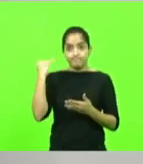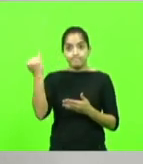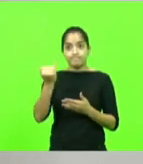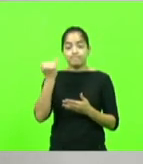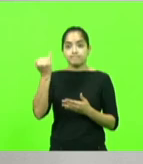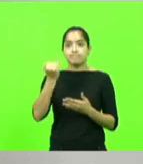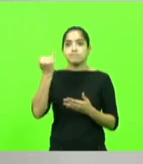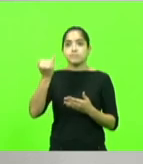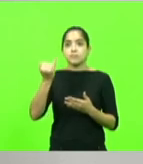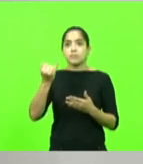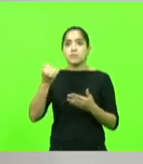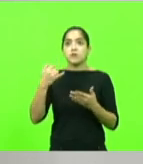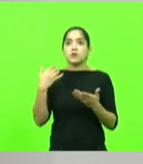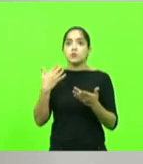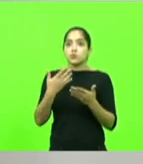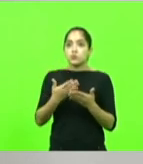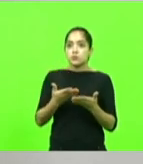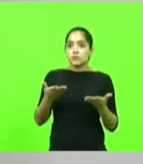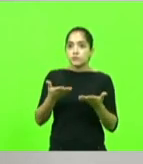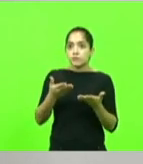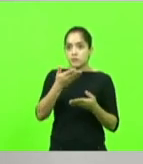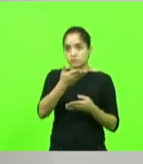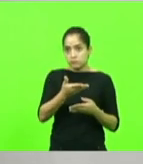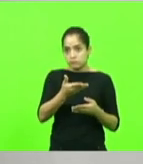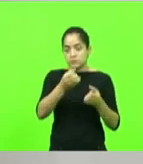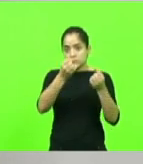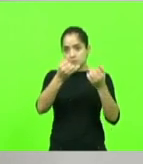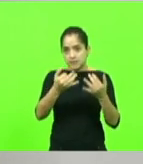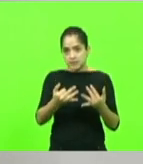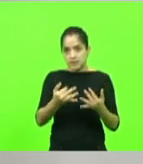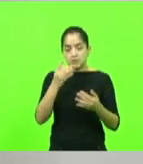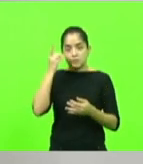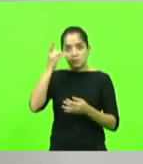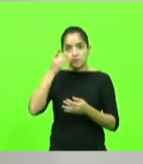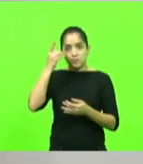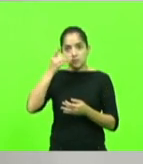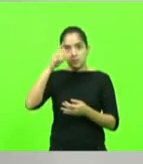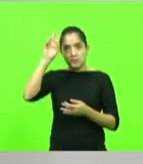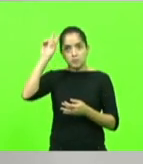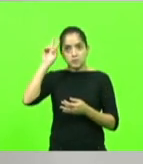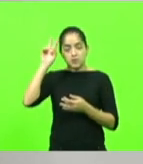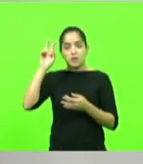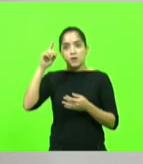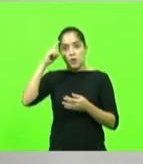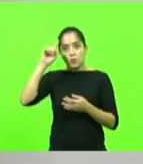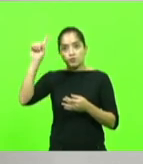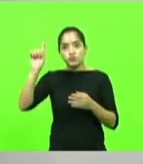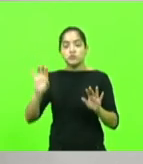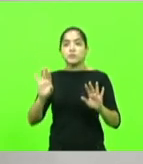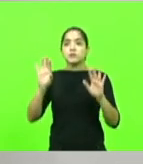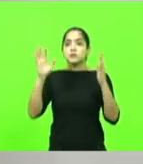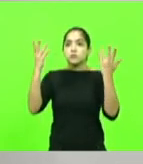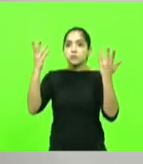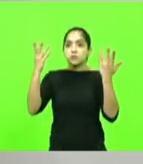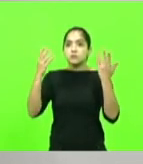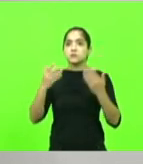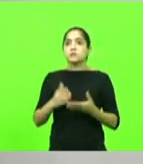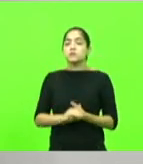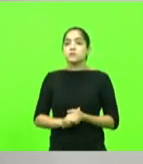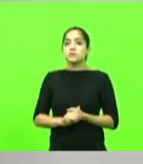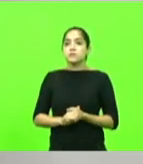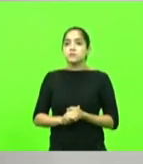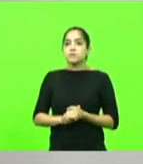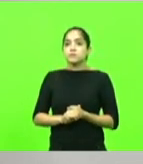daquilo que foi dito pelo deputado Vicente Carro Preso, muito bem lembrado, um dia a ser comemorado realmente hoje, deputado Gessé, deputado Frigo,